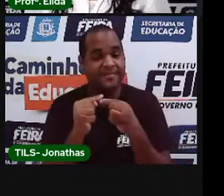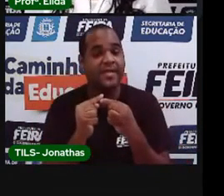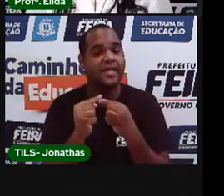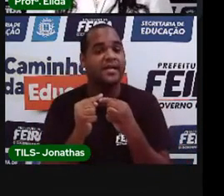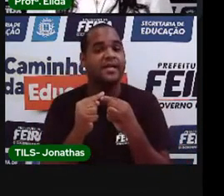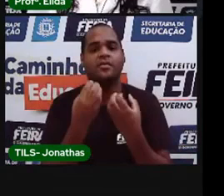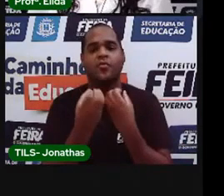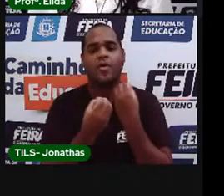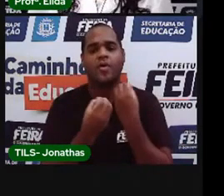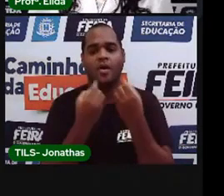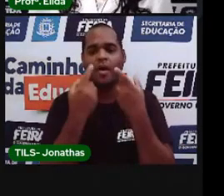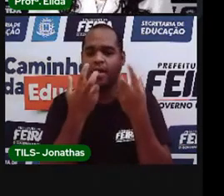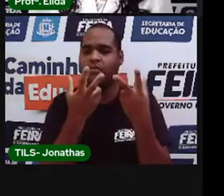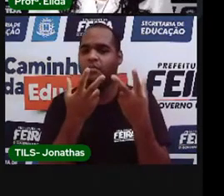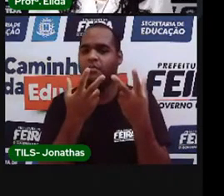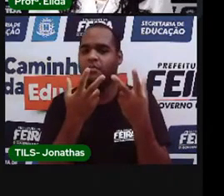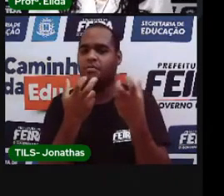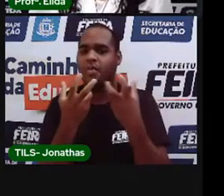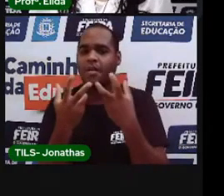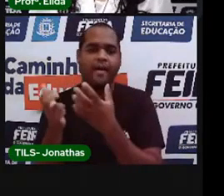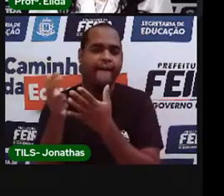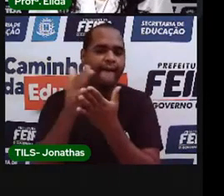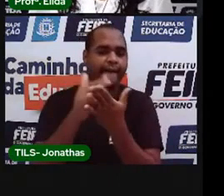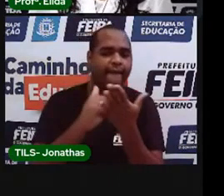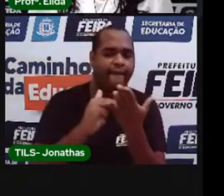está vendo o desenho no cantinho do slide?